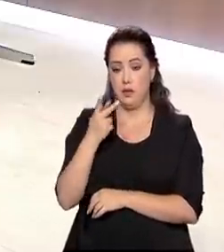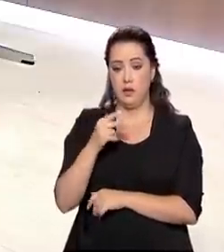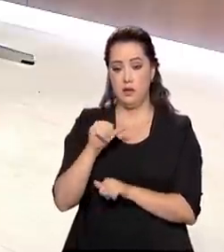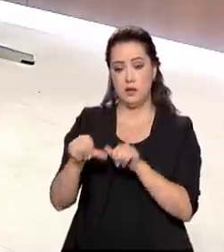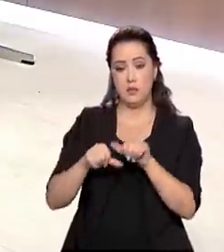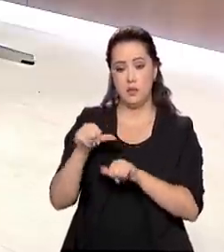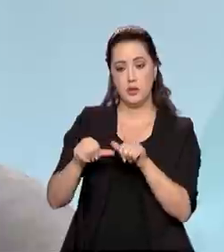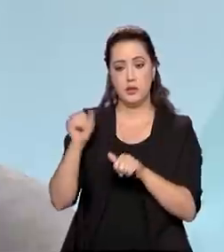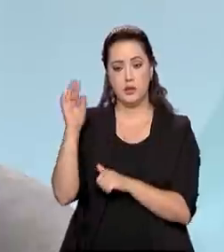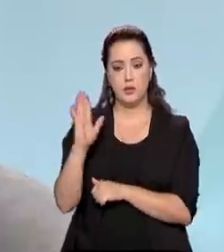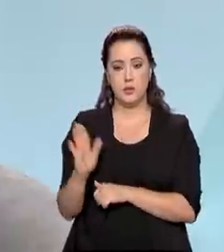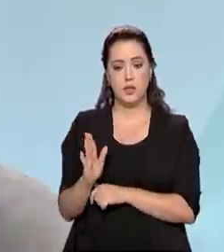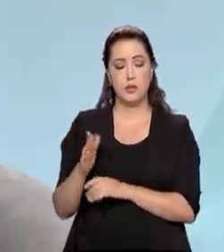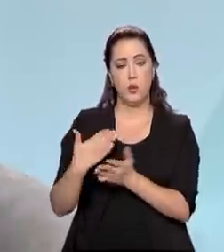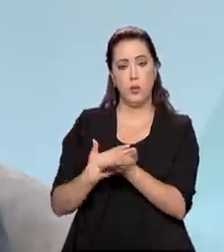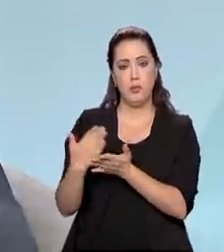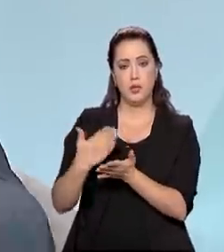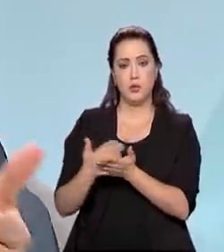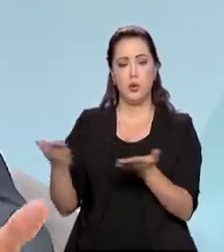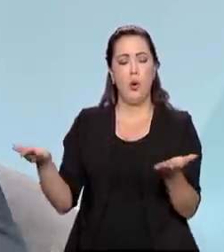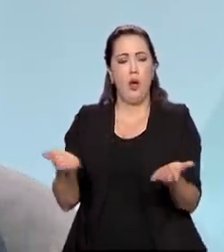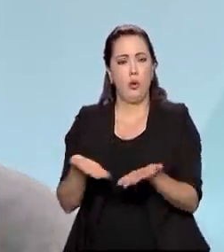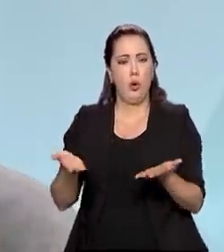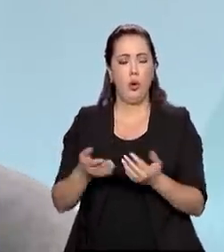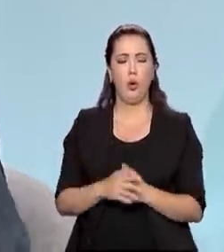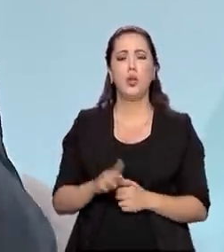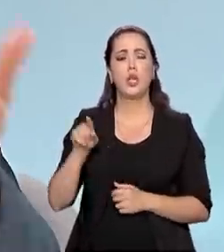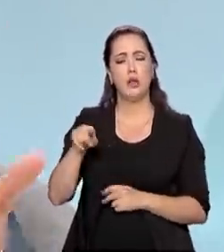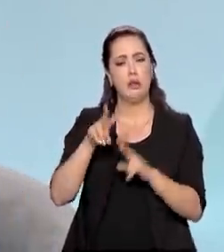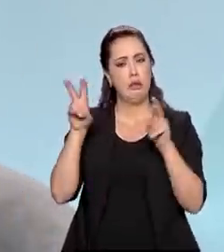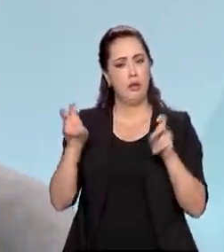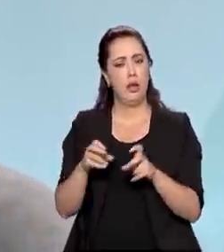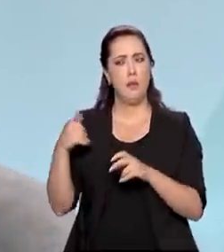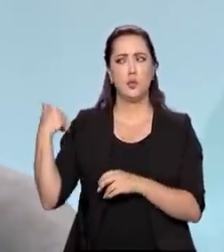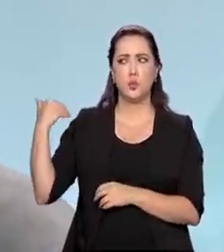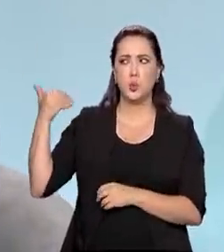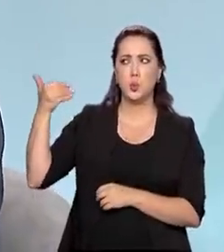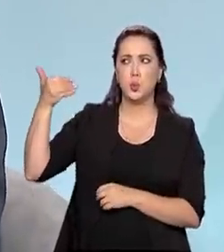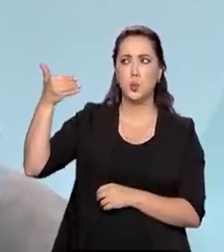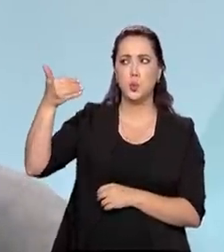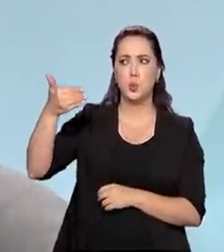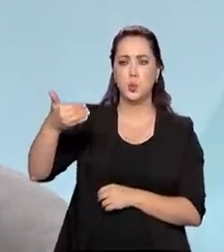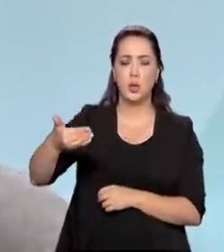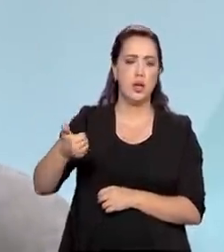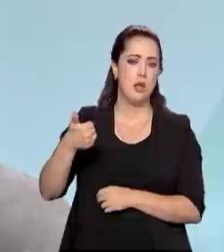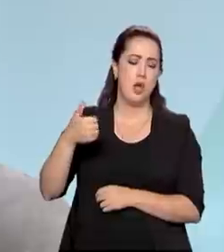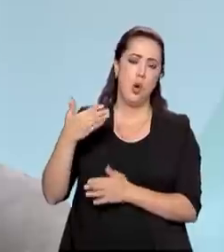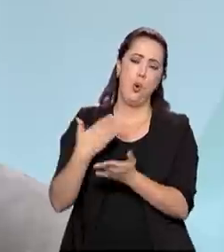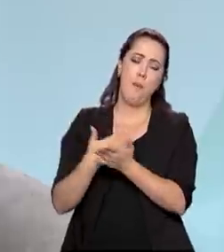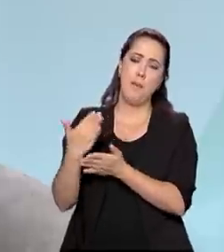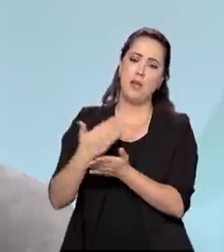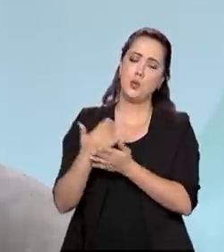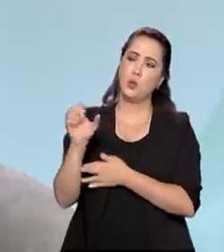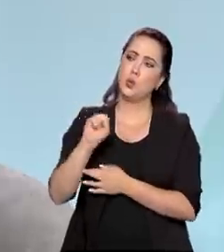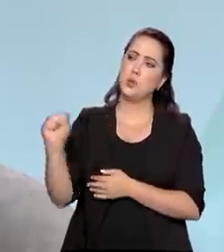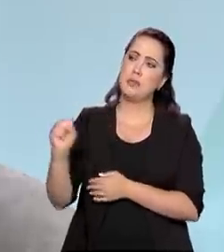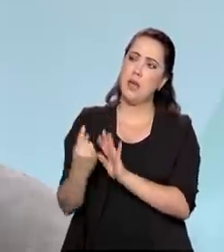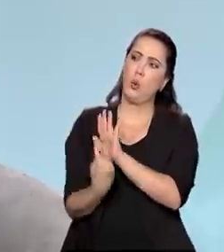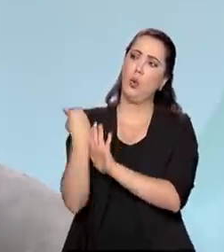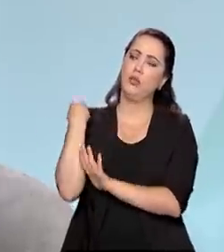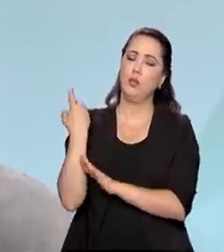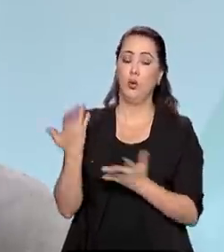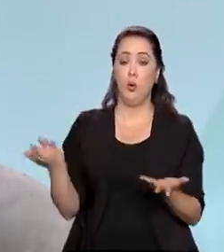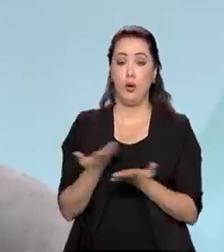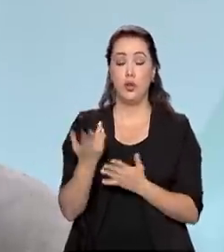de transição no Brasil que começou agora. Isso aí veio desde o início do século passado, quando nós adotamos a